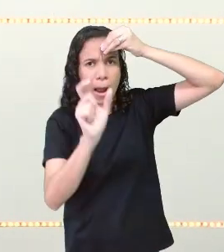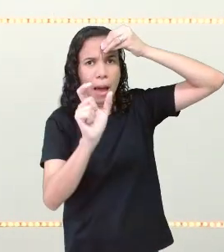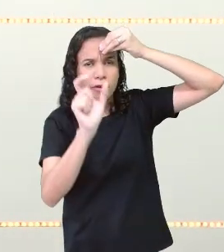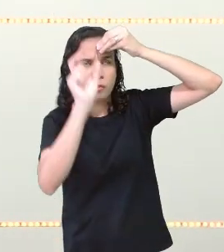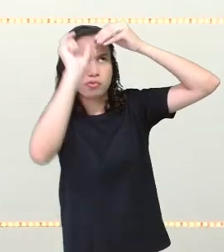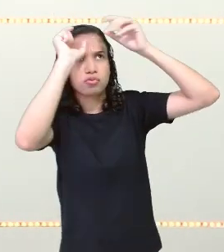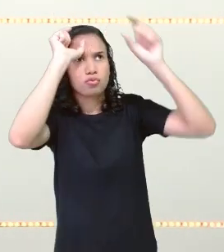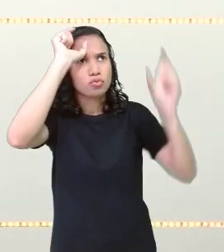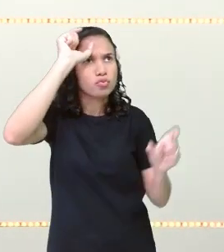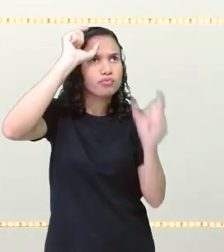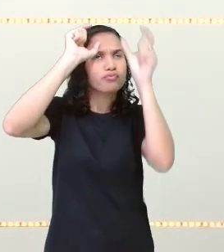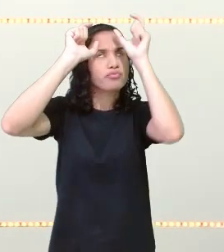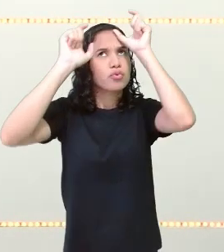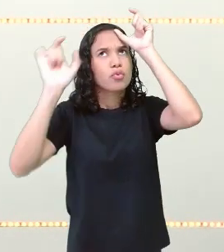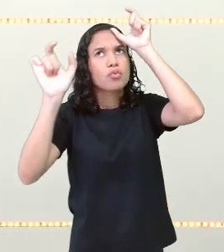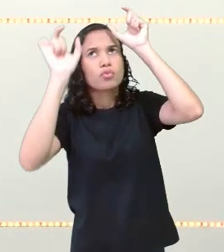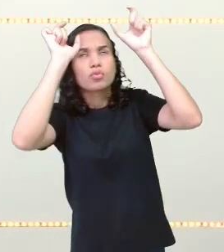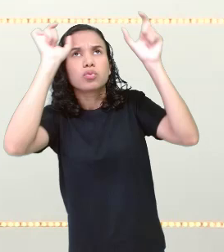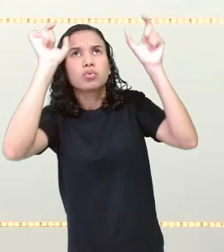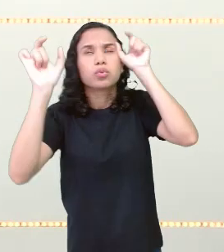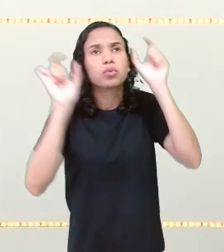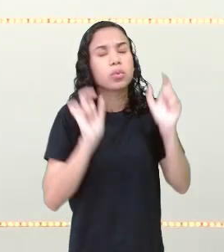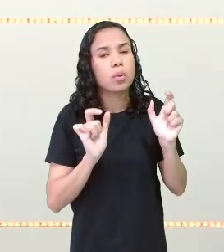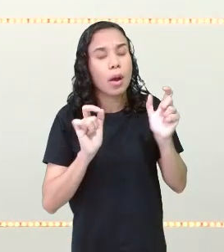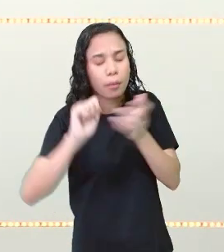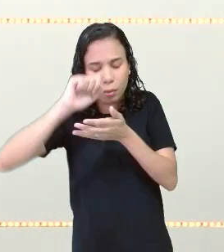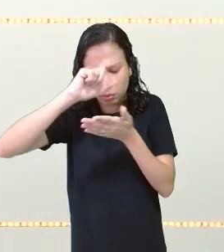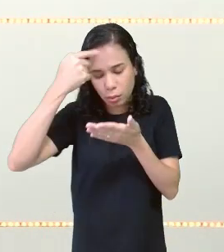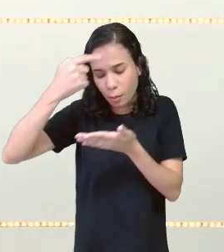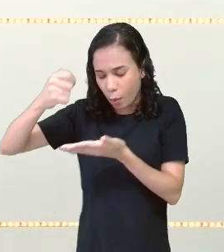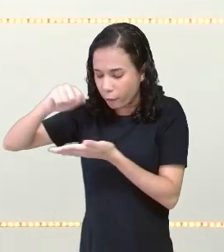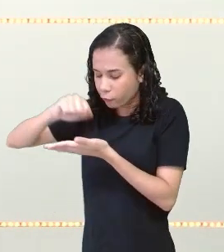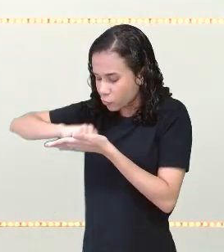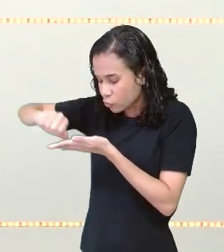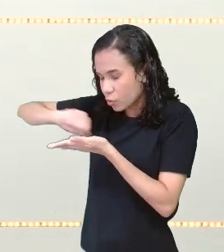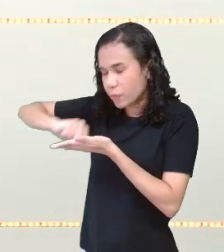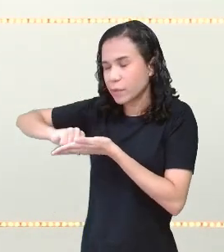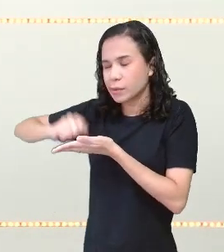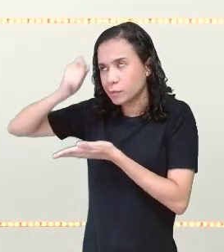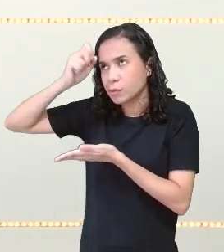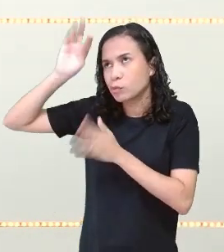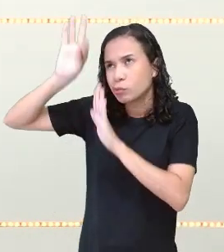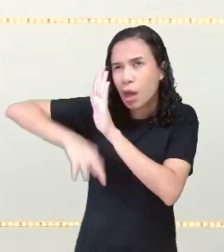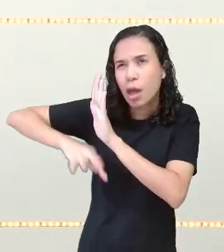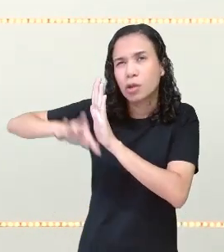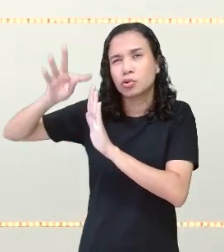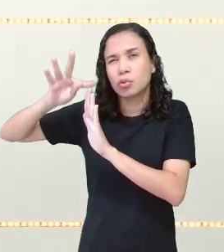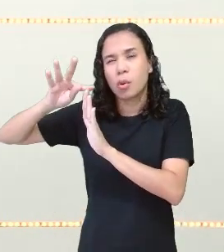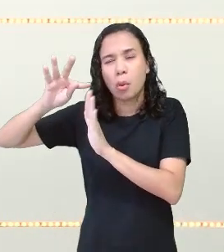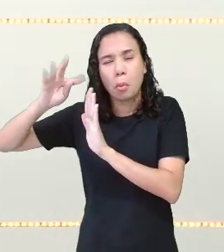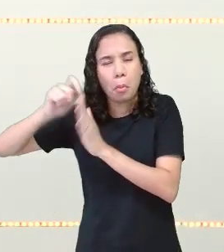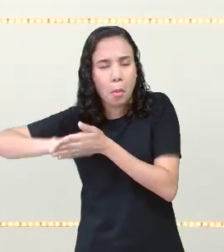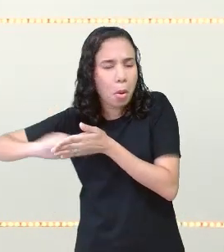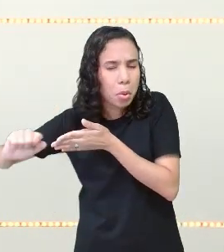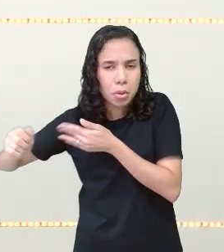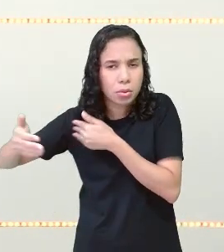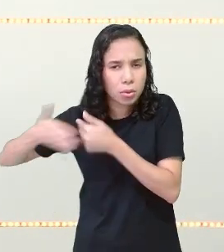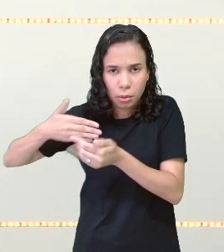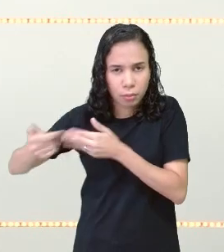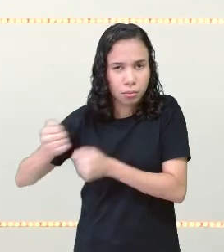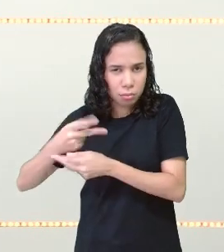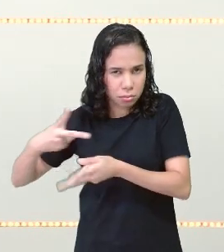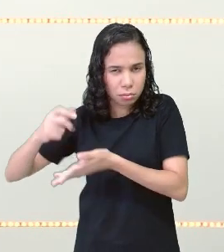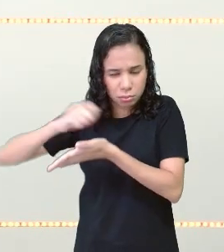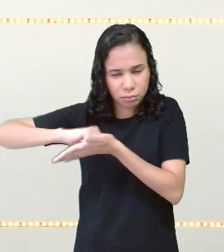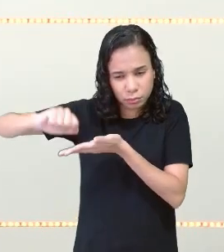E aí, ao escrever depois na escola, você precisa elaborar um texto, fazer uma produção, qualquer coisa que a